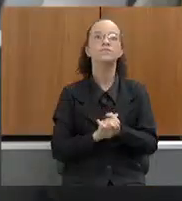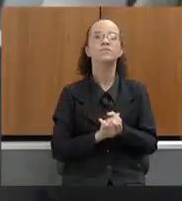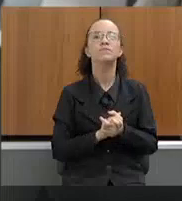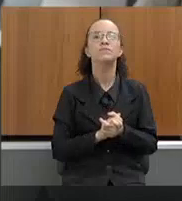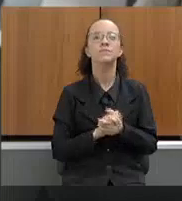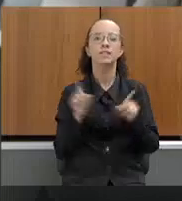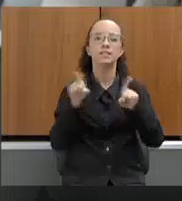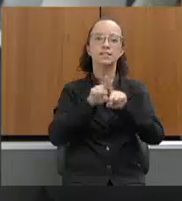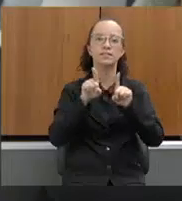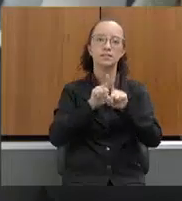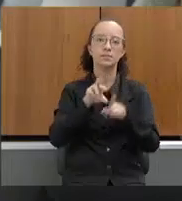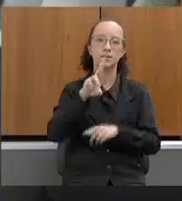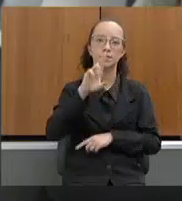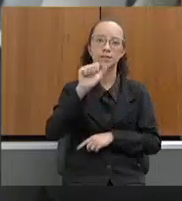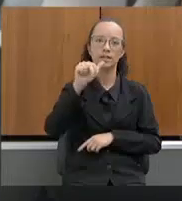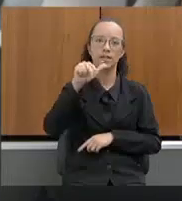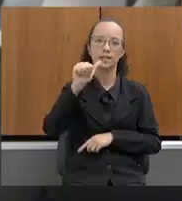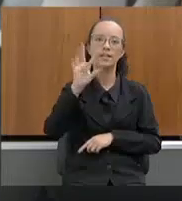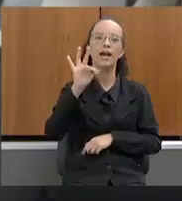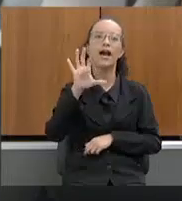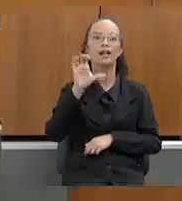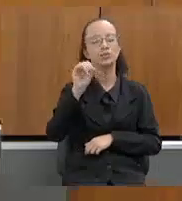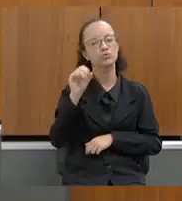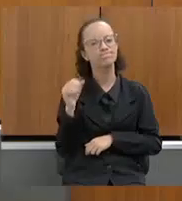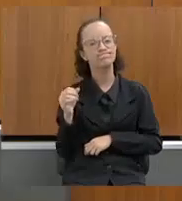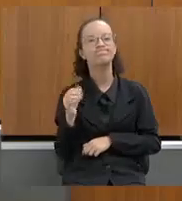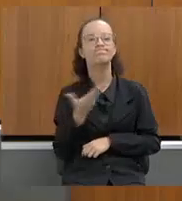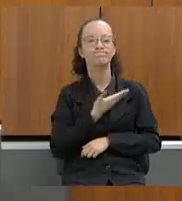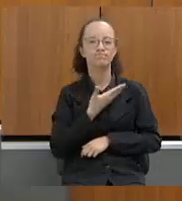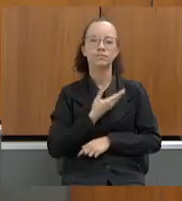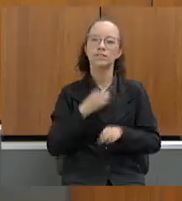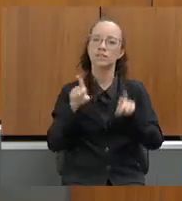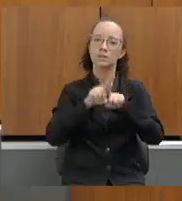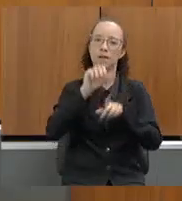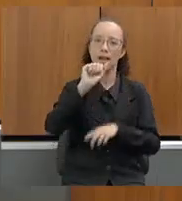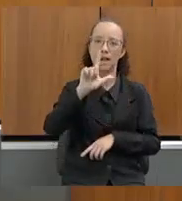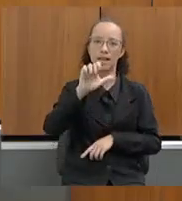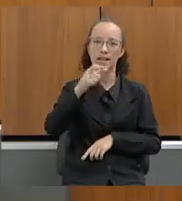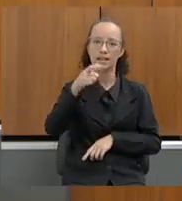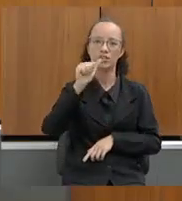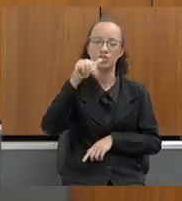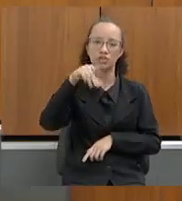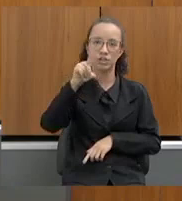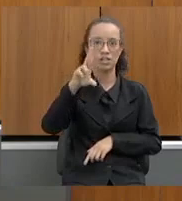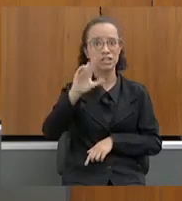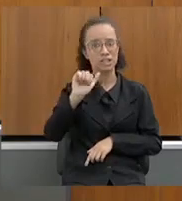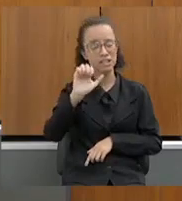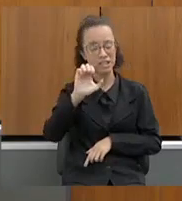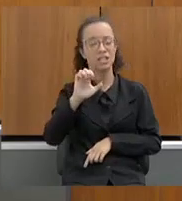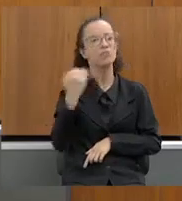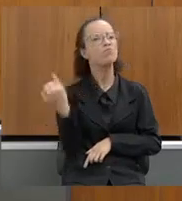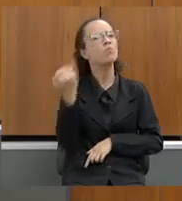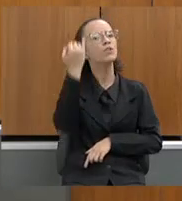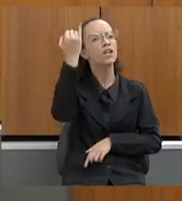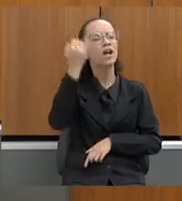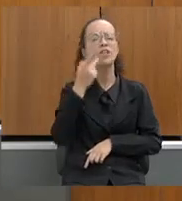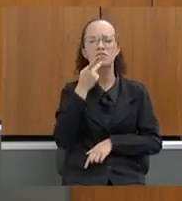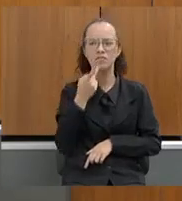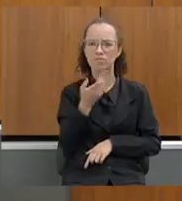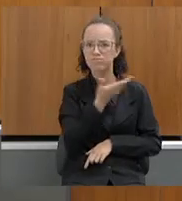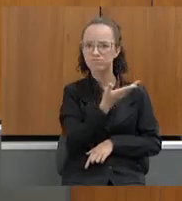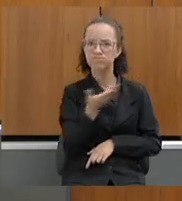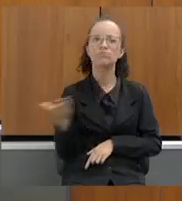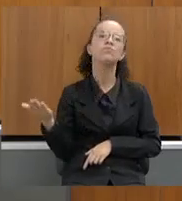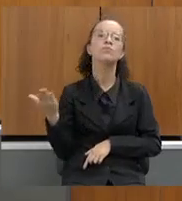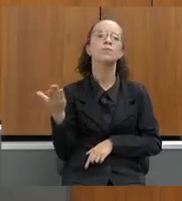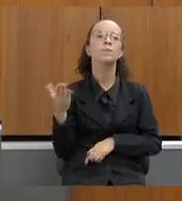o Renato também, o parceiro, o Alexandre, dizer da importância, Marília, no nome deles que aqui estão,